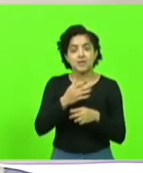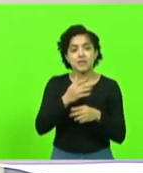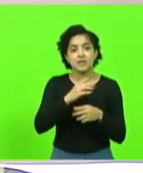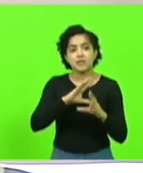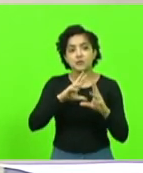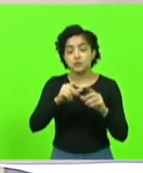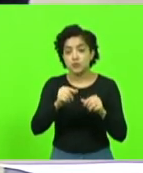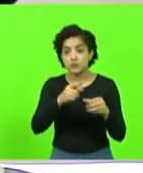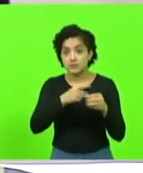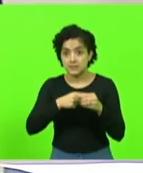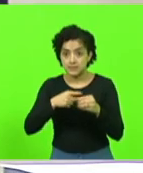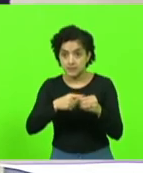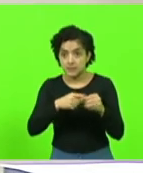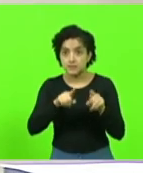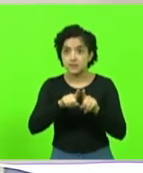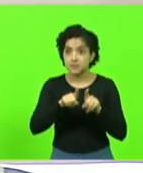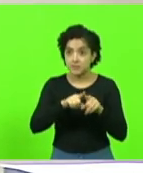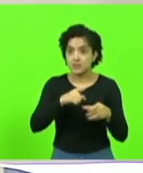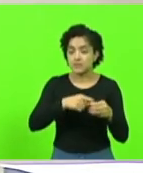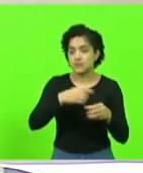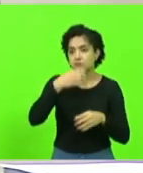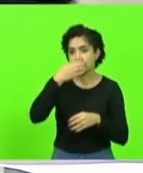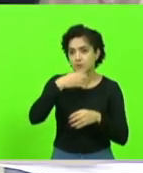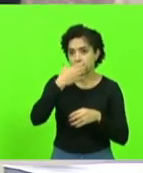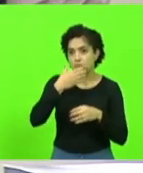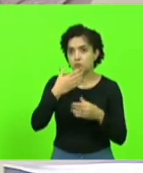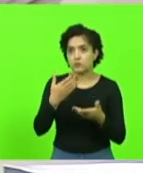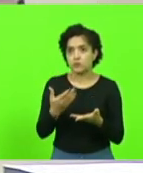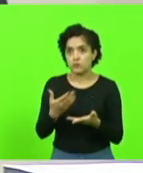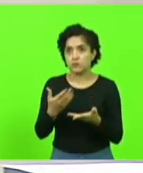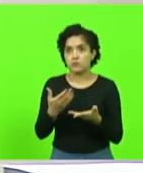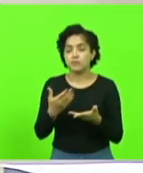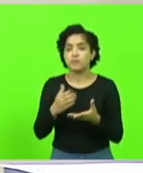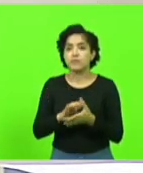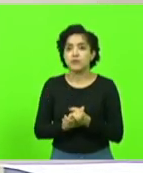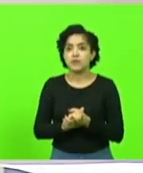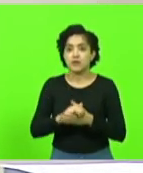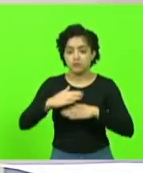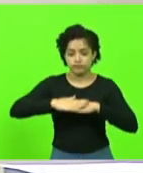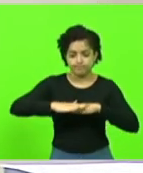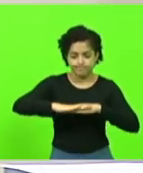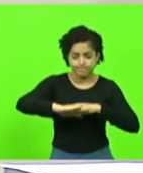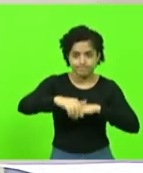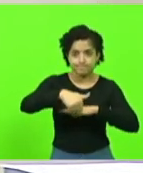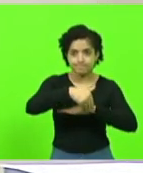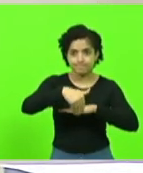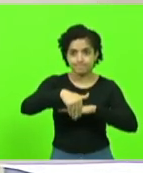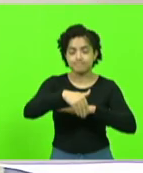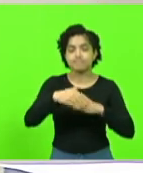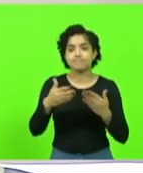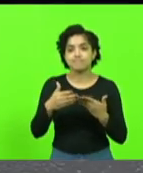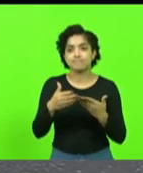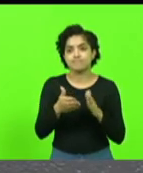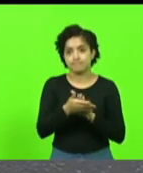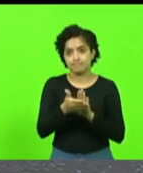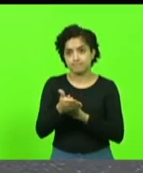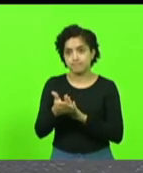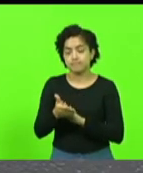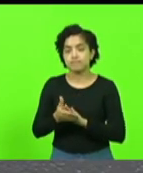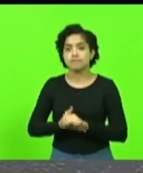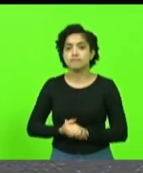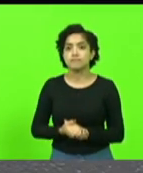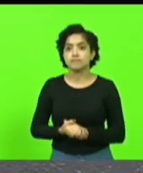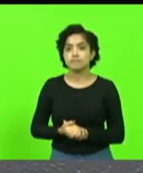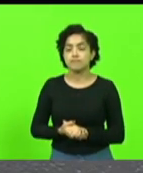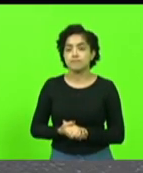na cidade de Fraiburgo, que ganha uma obra importante, que é o asfalto de Freire Eugério a Fraiburgo. Parabéns mais uma vez. Obrigado,